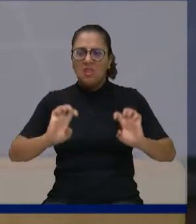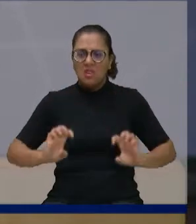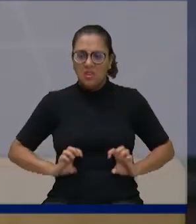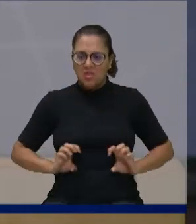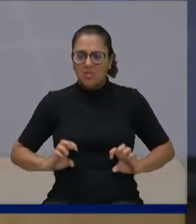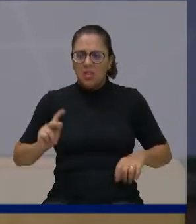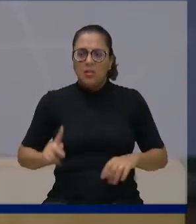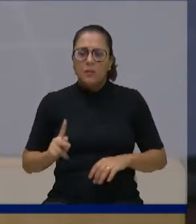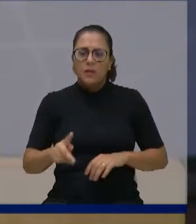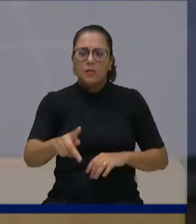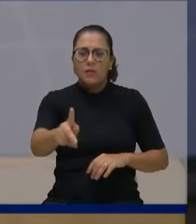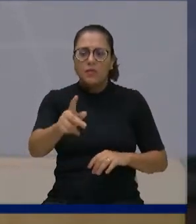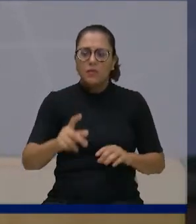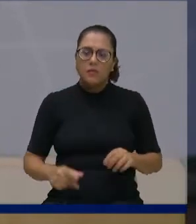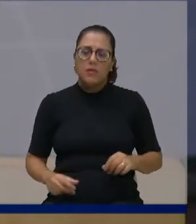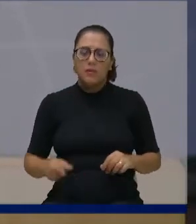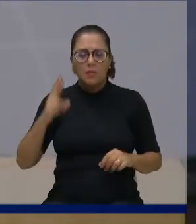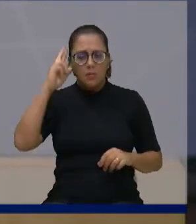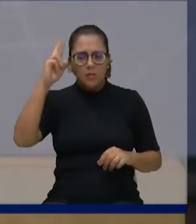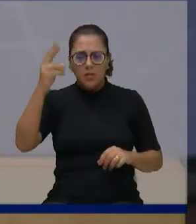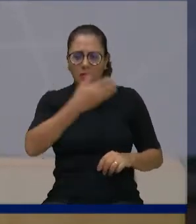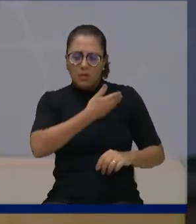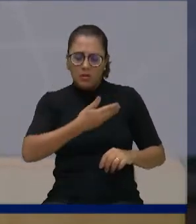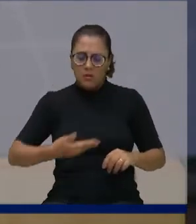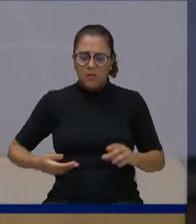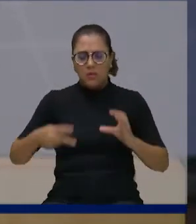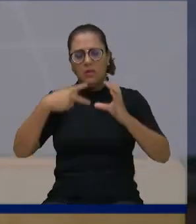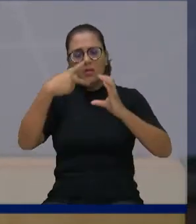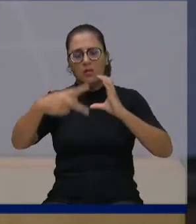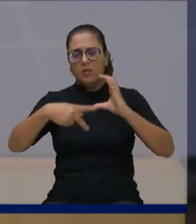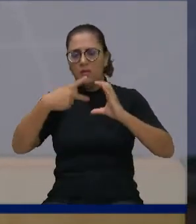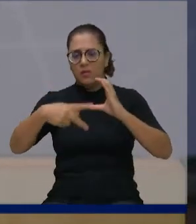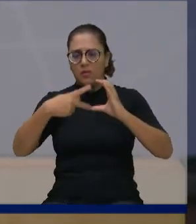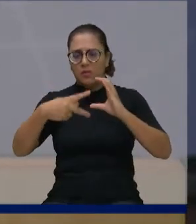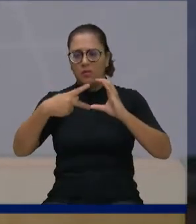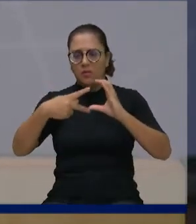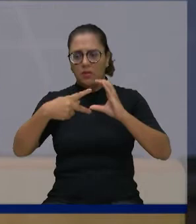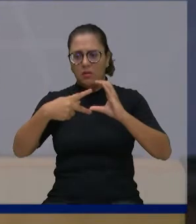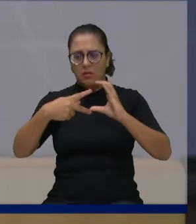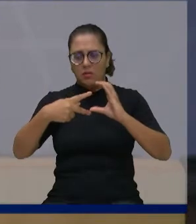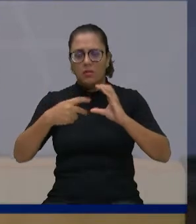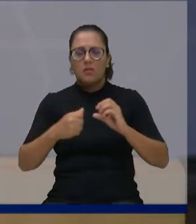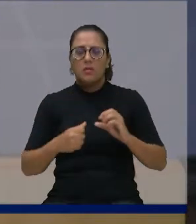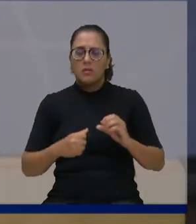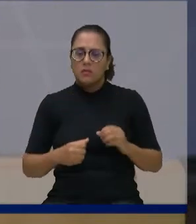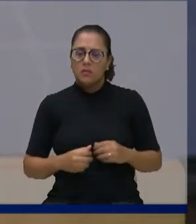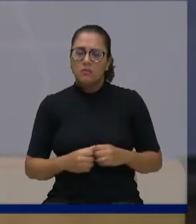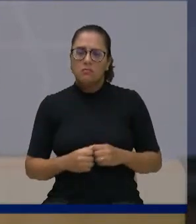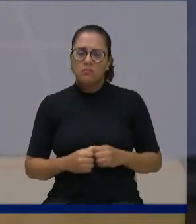como líder de governo nesta excelsa casa de leis.